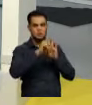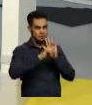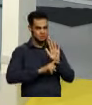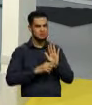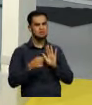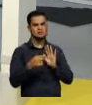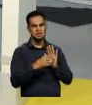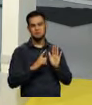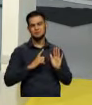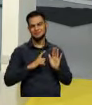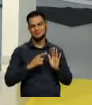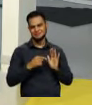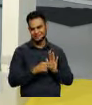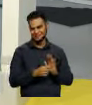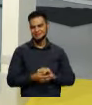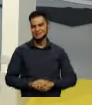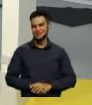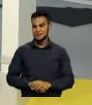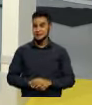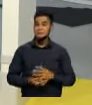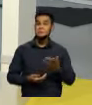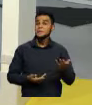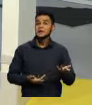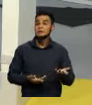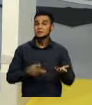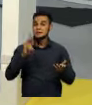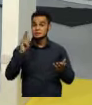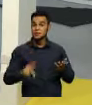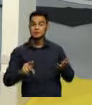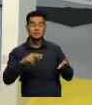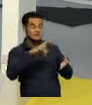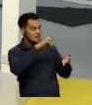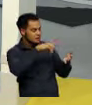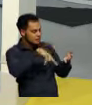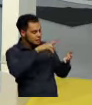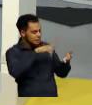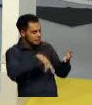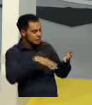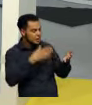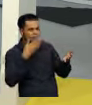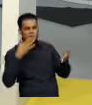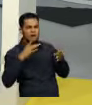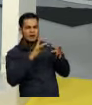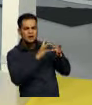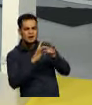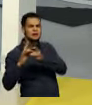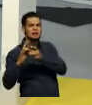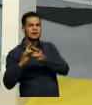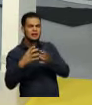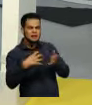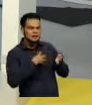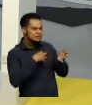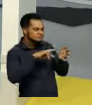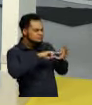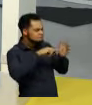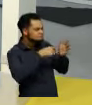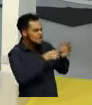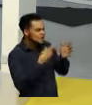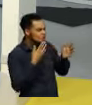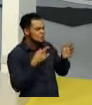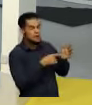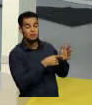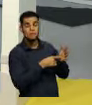para a pessoa, para o público, quem está lendo. Porque quando você escreve qualquer coisa,